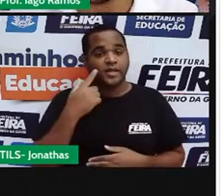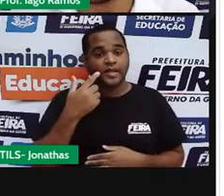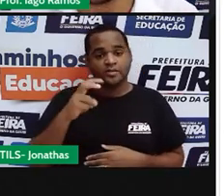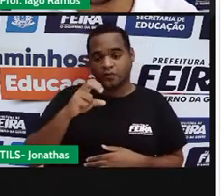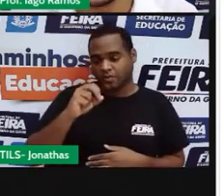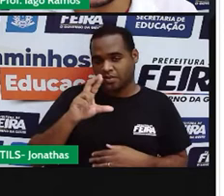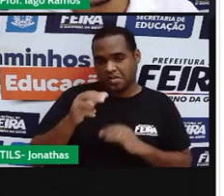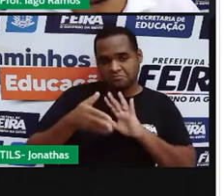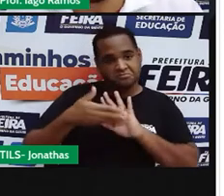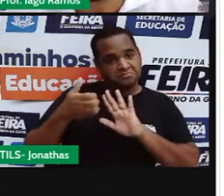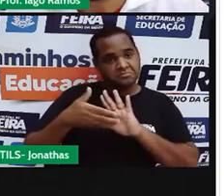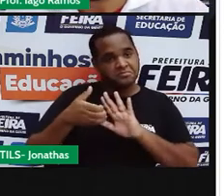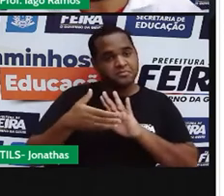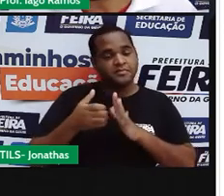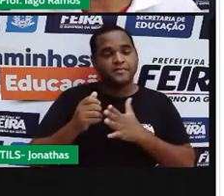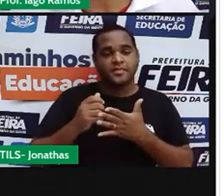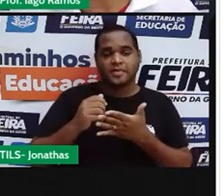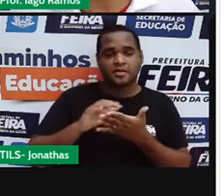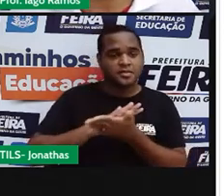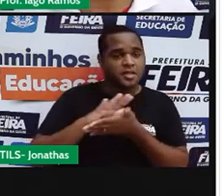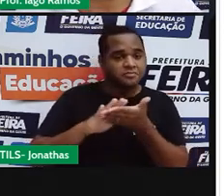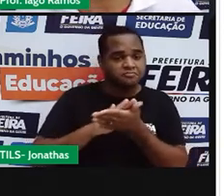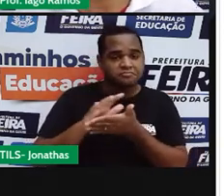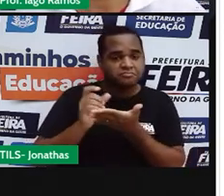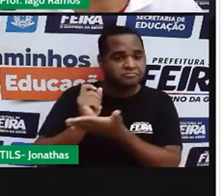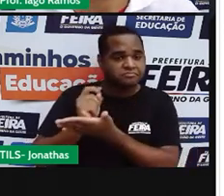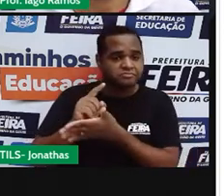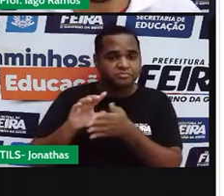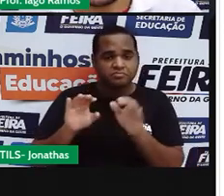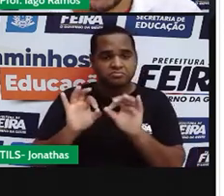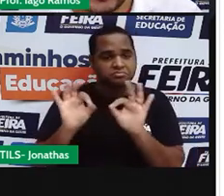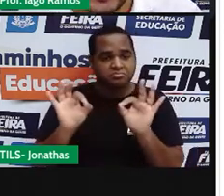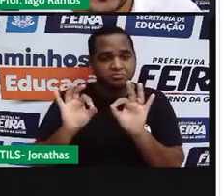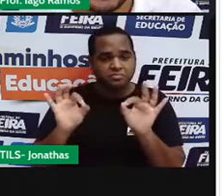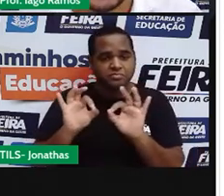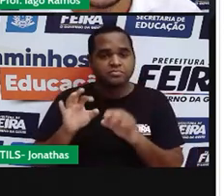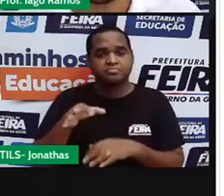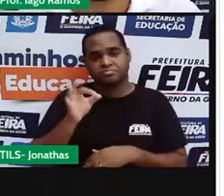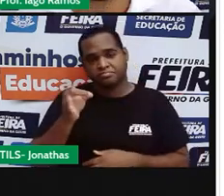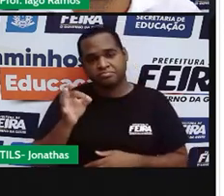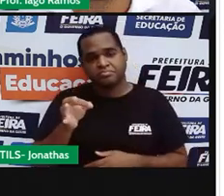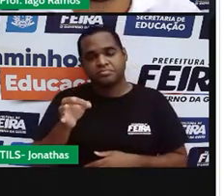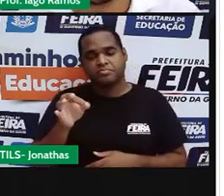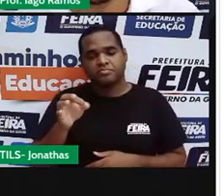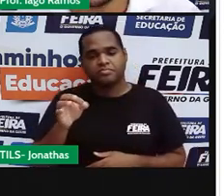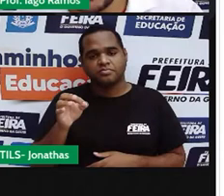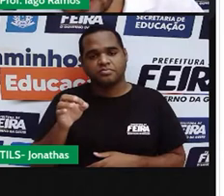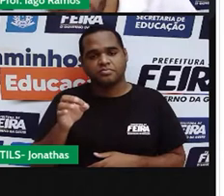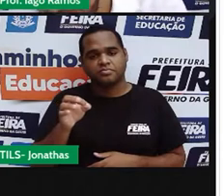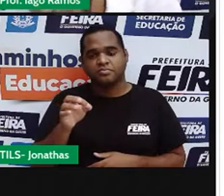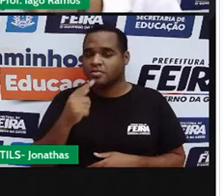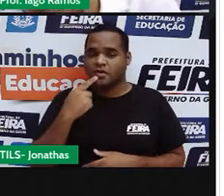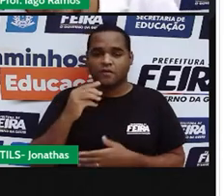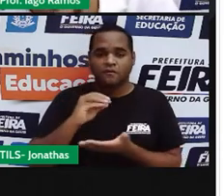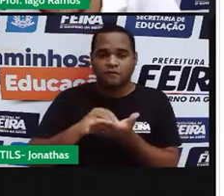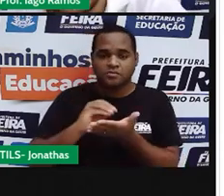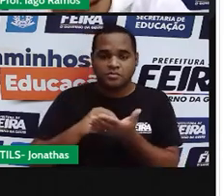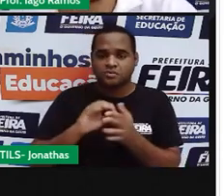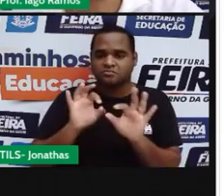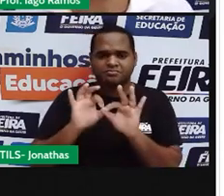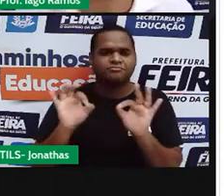tirar essa dívida sua. Não vai ficar devendo nada. Corretamente. Não vai ficar devendo